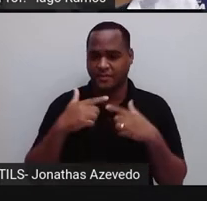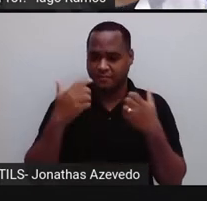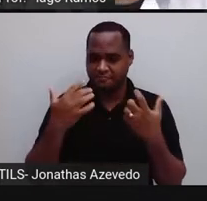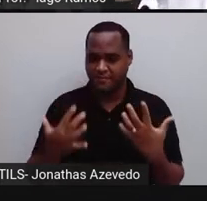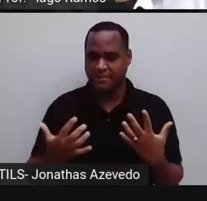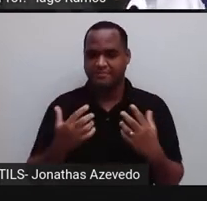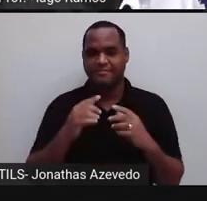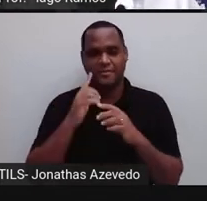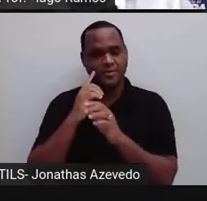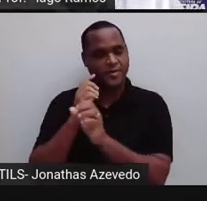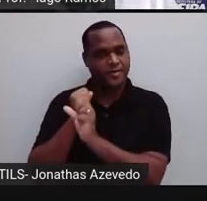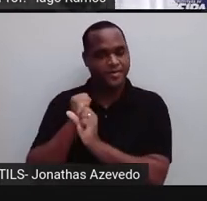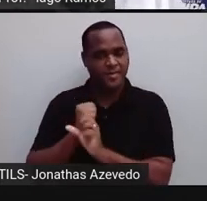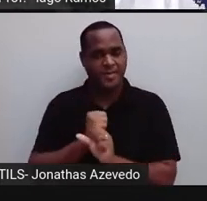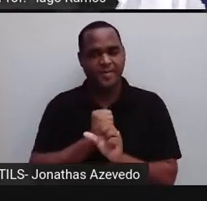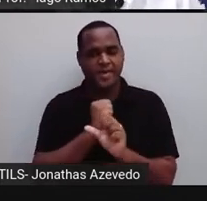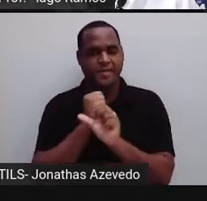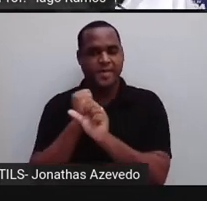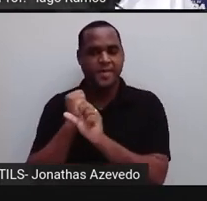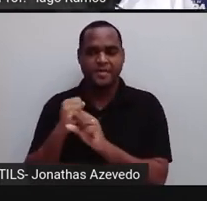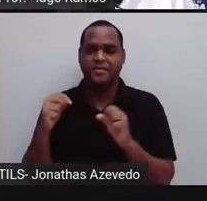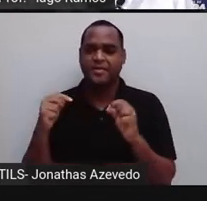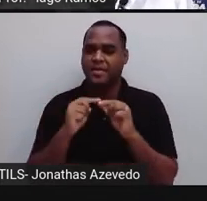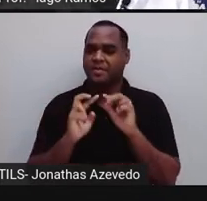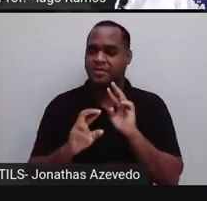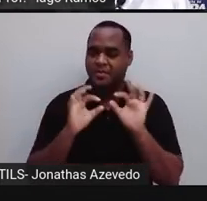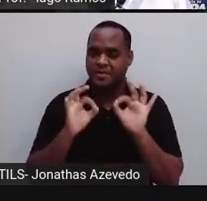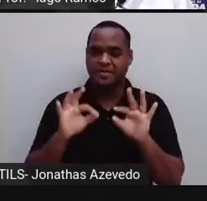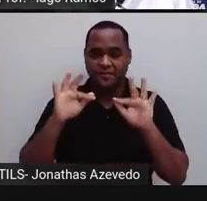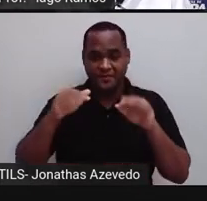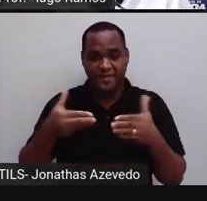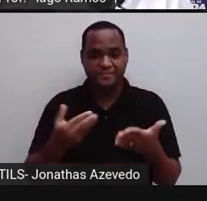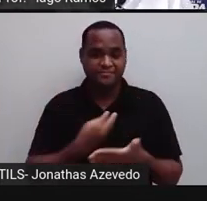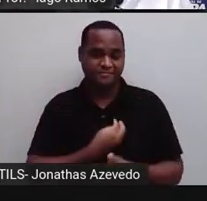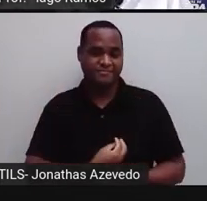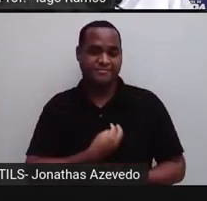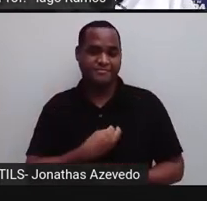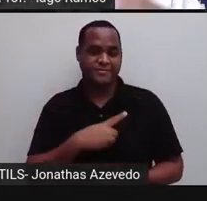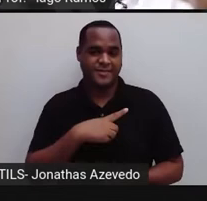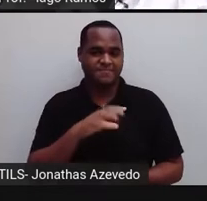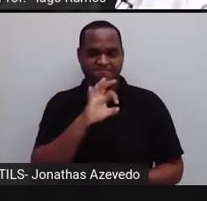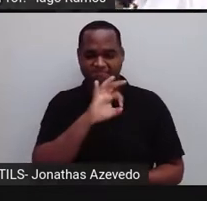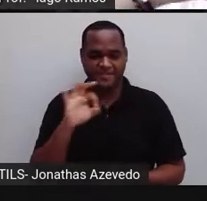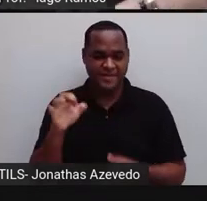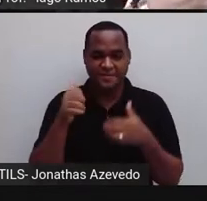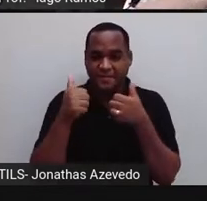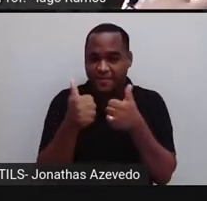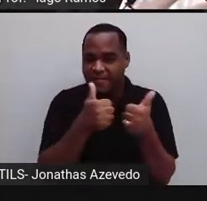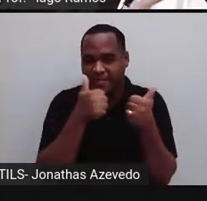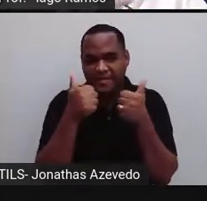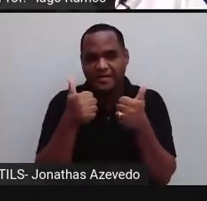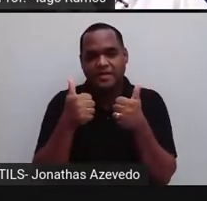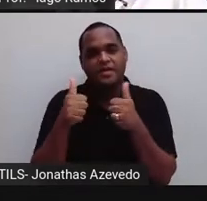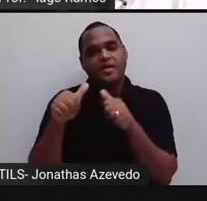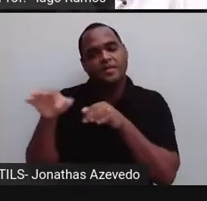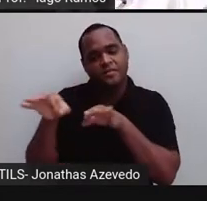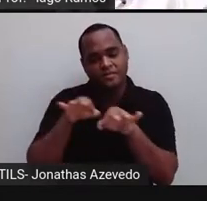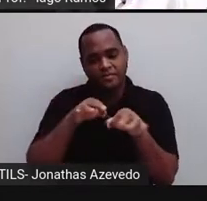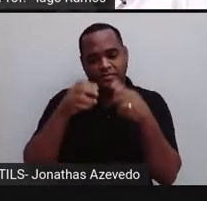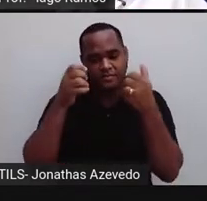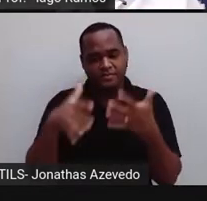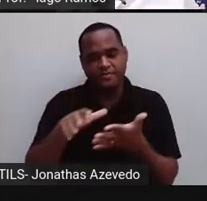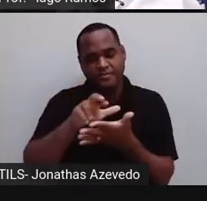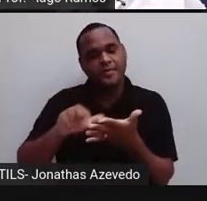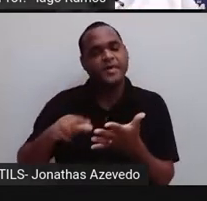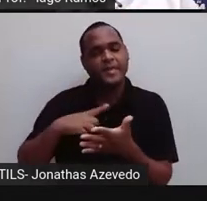calcular também o resultado dessa última potenciação. Beleza? Então a gente construiu todo